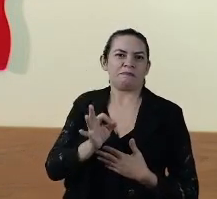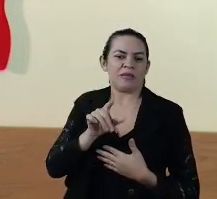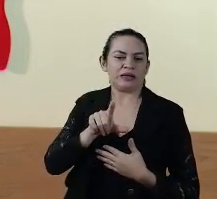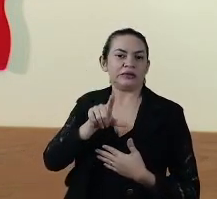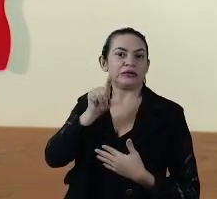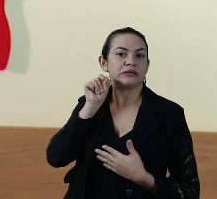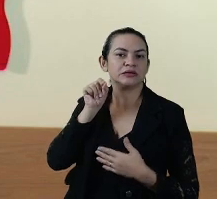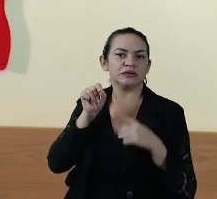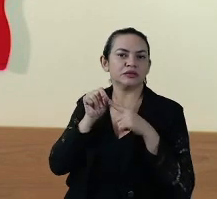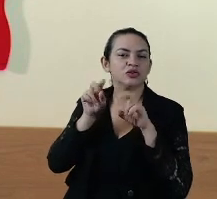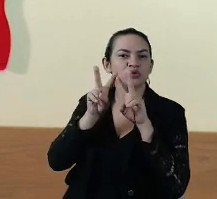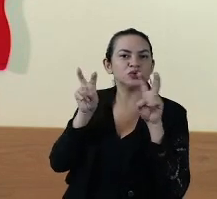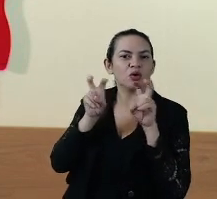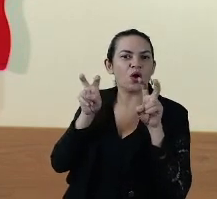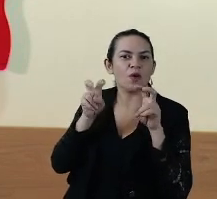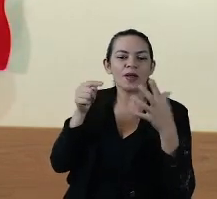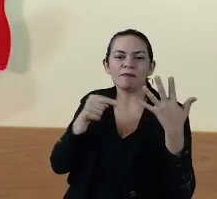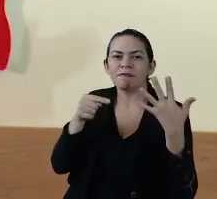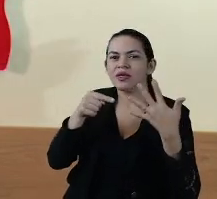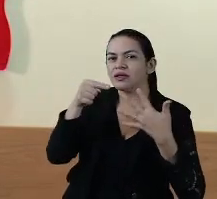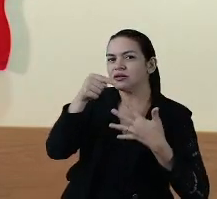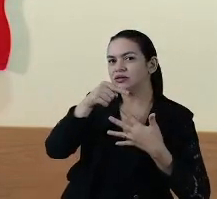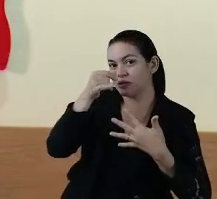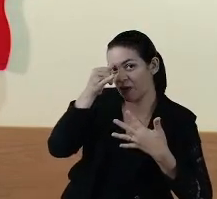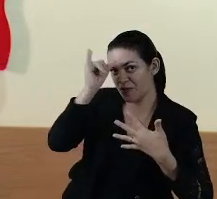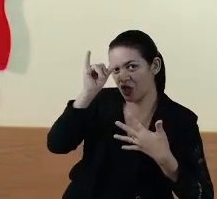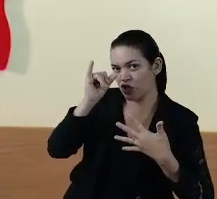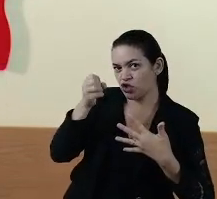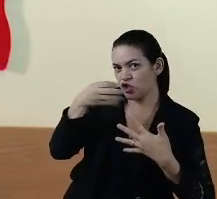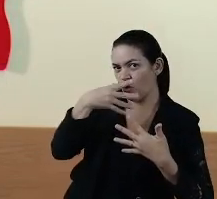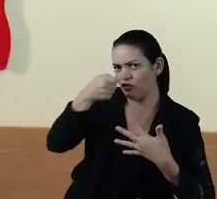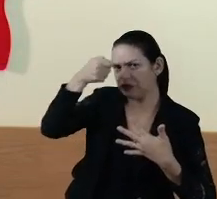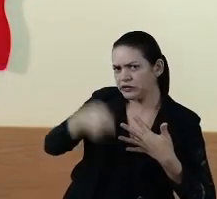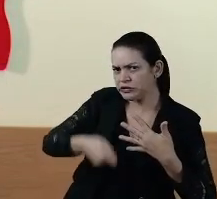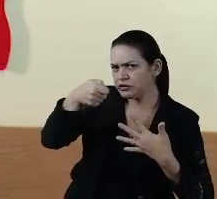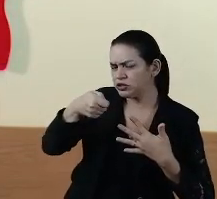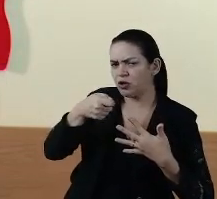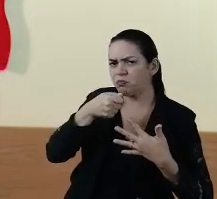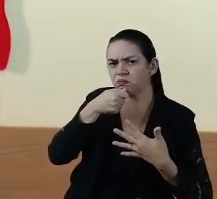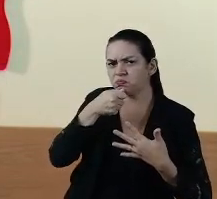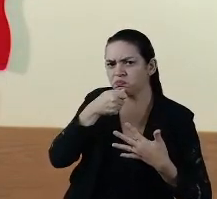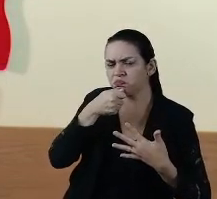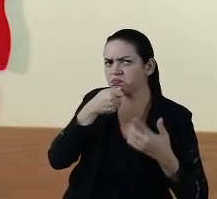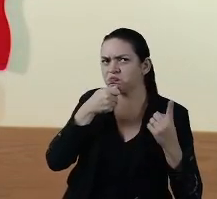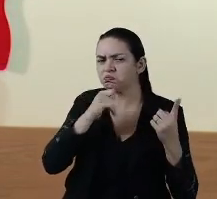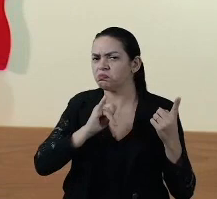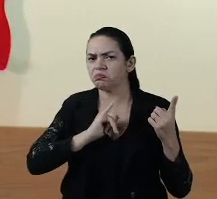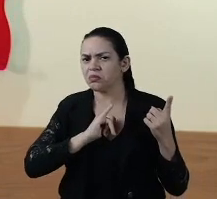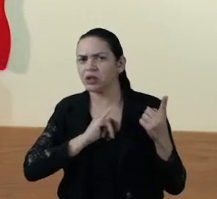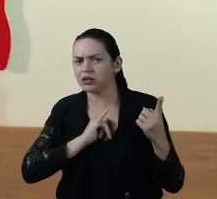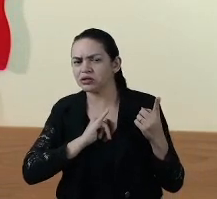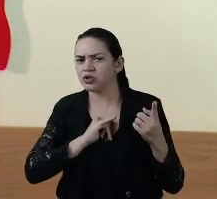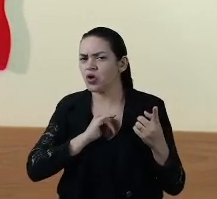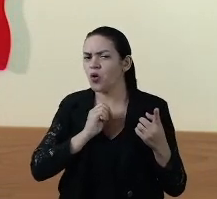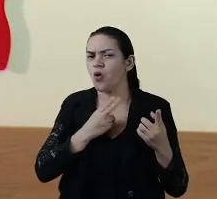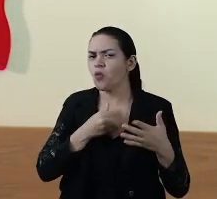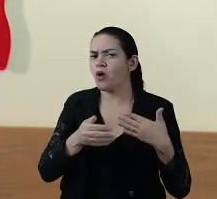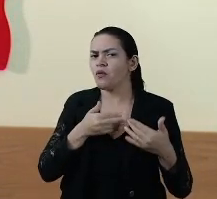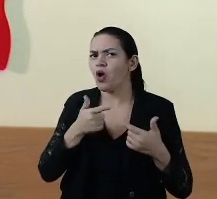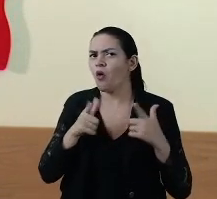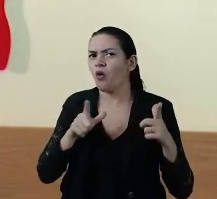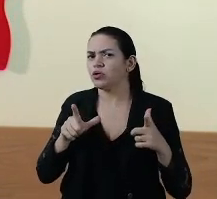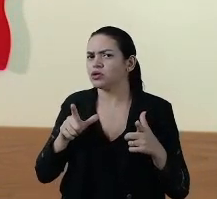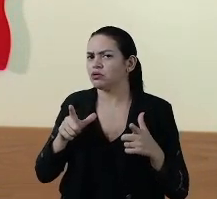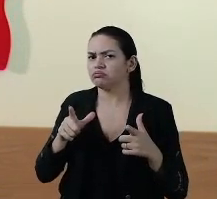medidas preventivas novas, mais rígidas, nem em relação à Imperatriz, nem em relação a qualquer outra